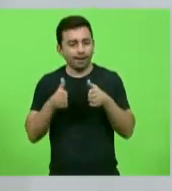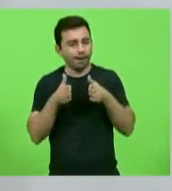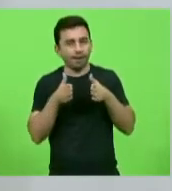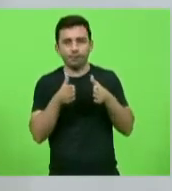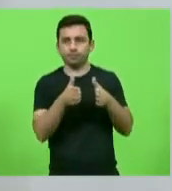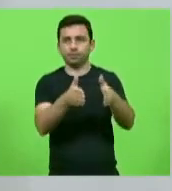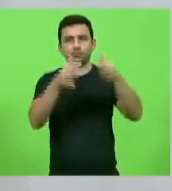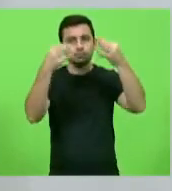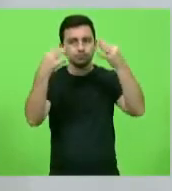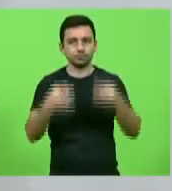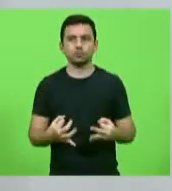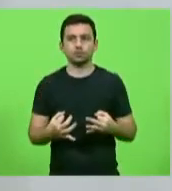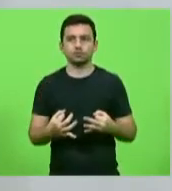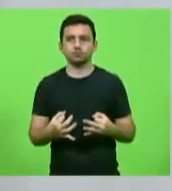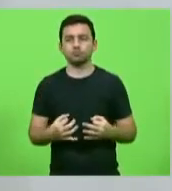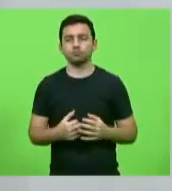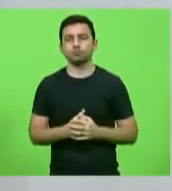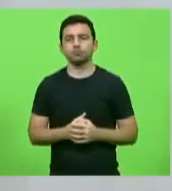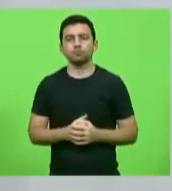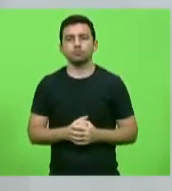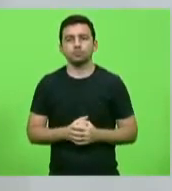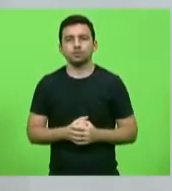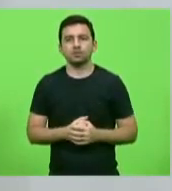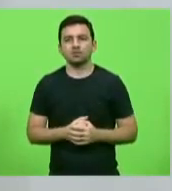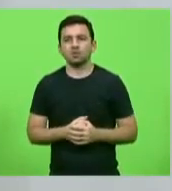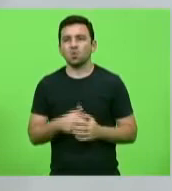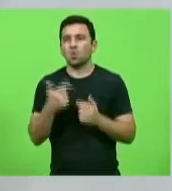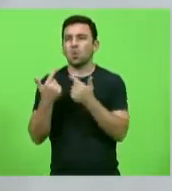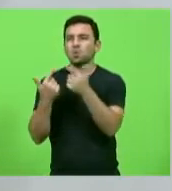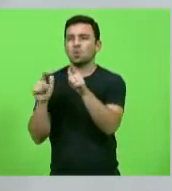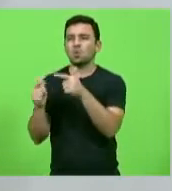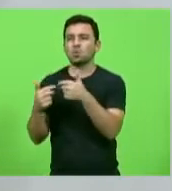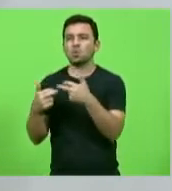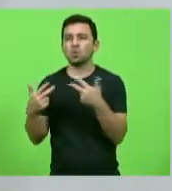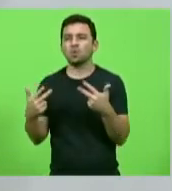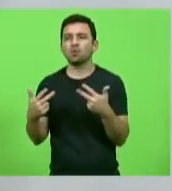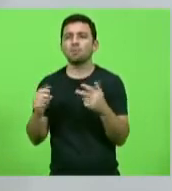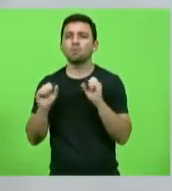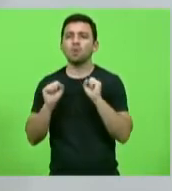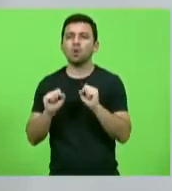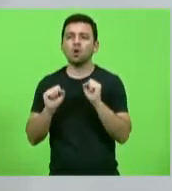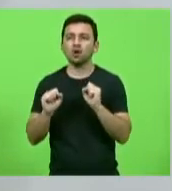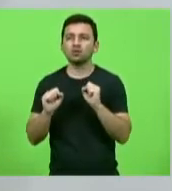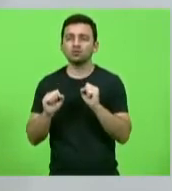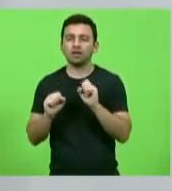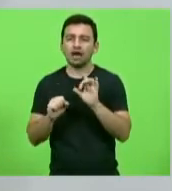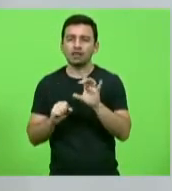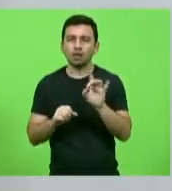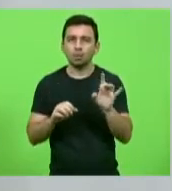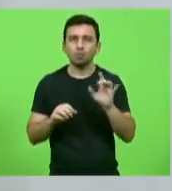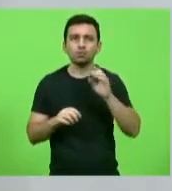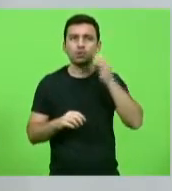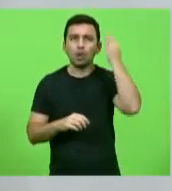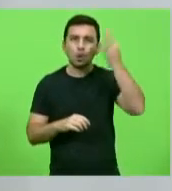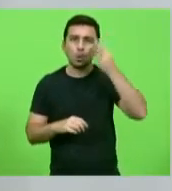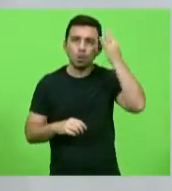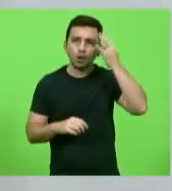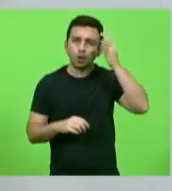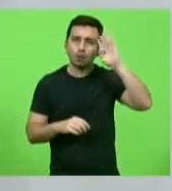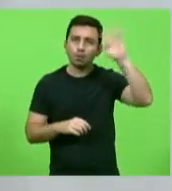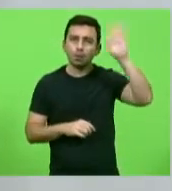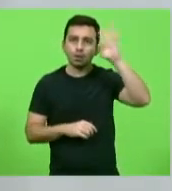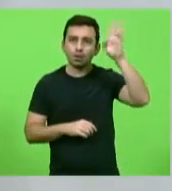alternativa, a única certeza que nós temos. no restante, cada um de nós pode ter uma tese, pode ter uma